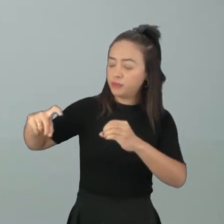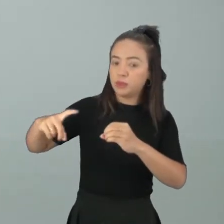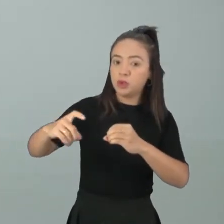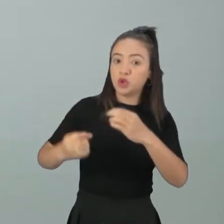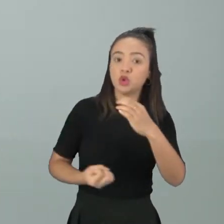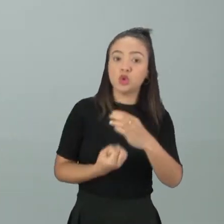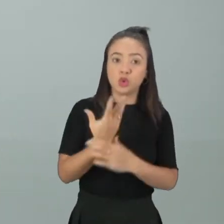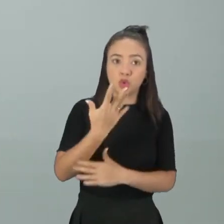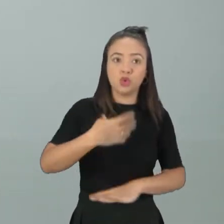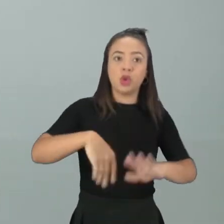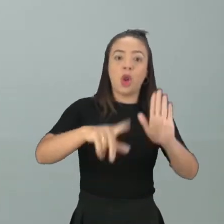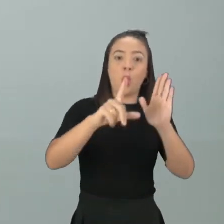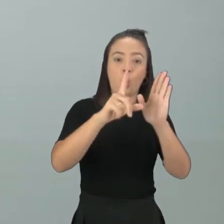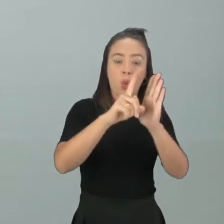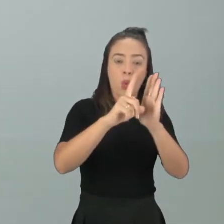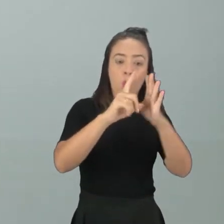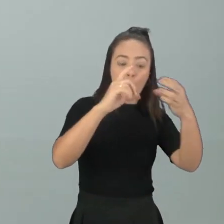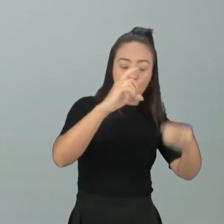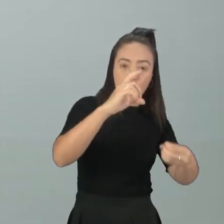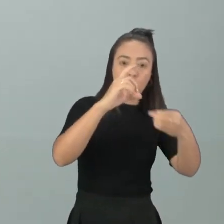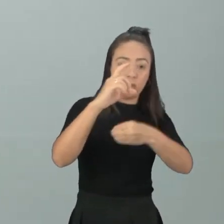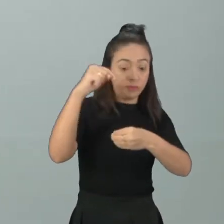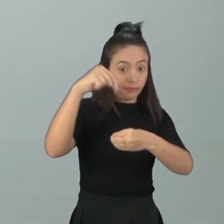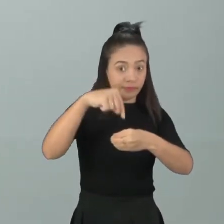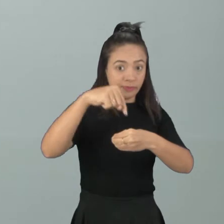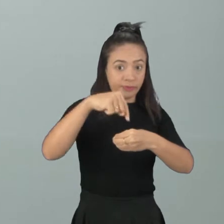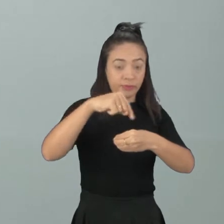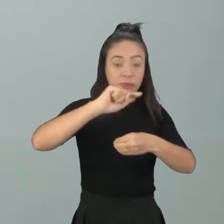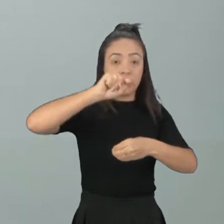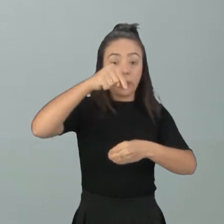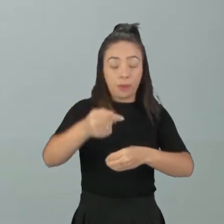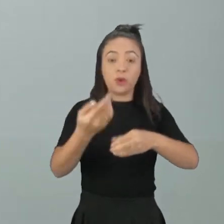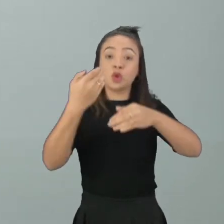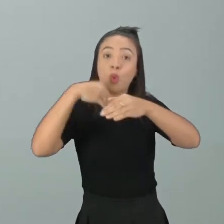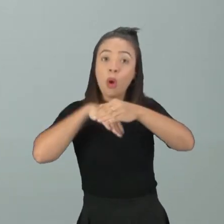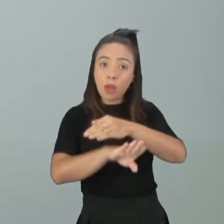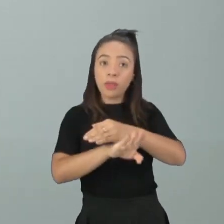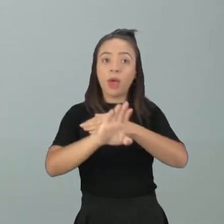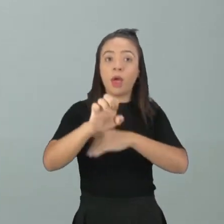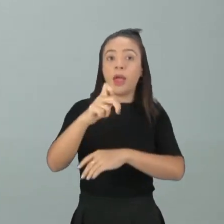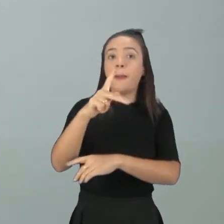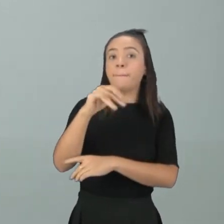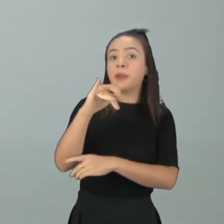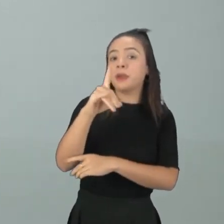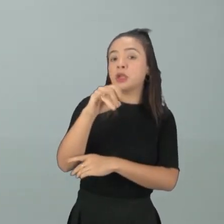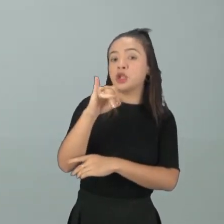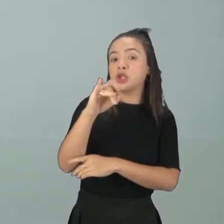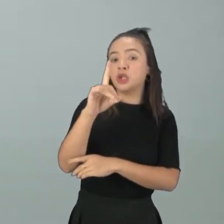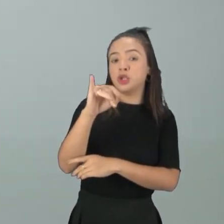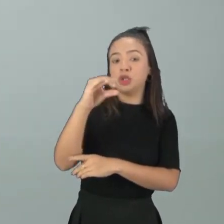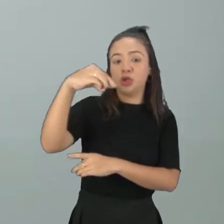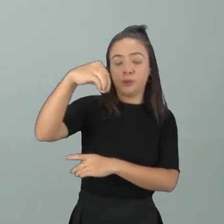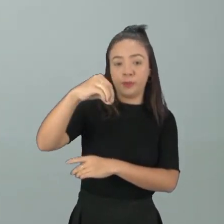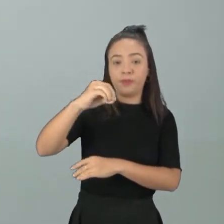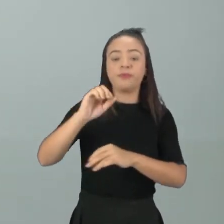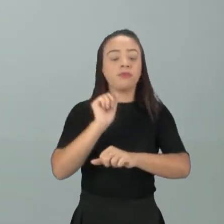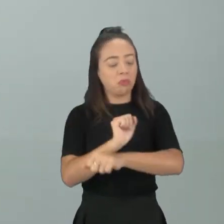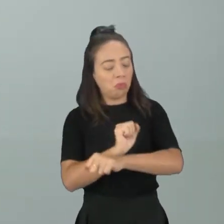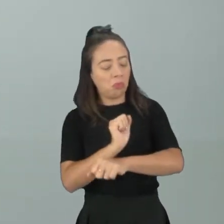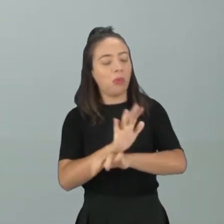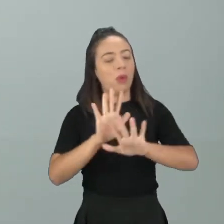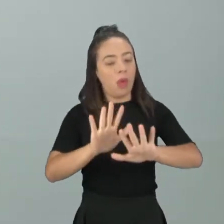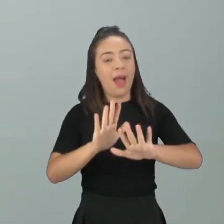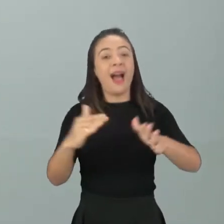formados nos túbulos seminíferos, lá nos testículos, e depois eles são armazenados no epidídimo, tá? E aí eles ficam ali até